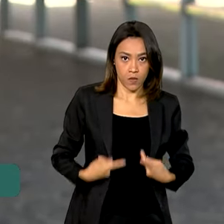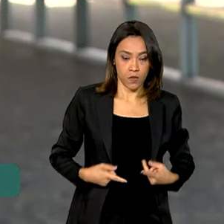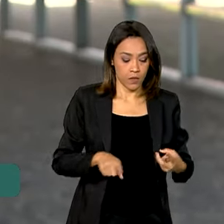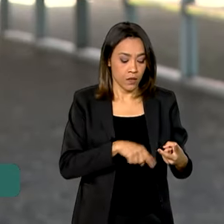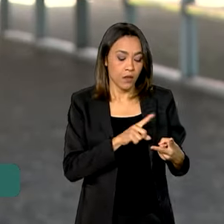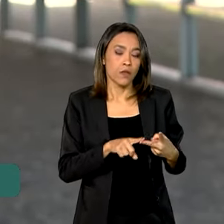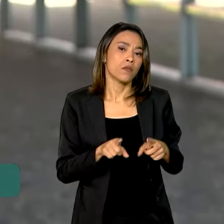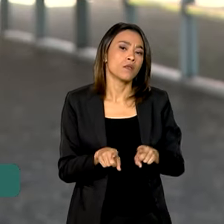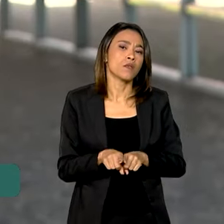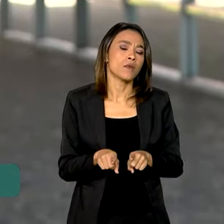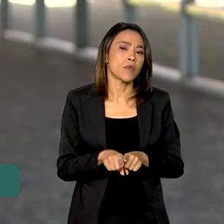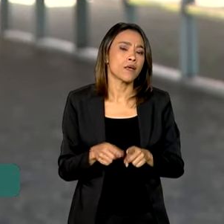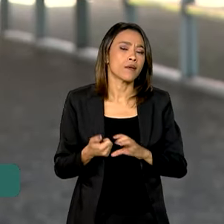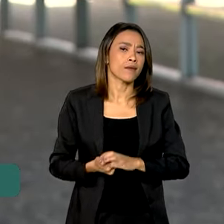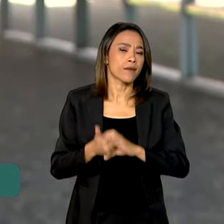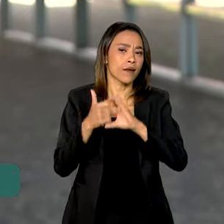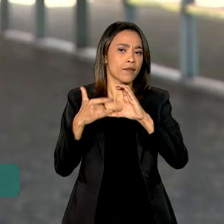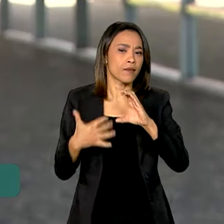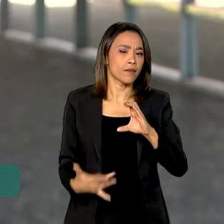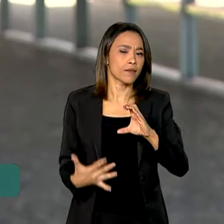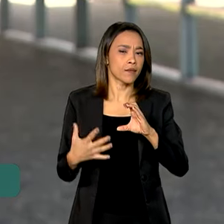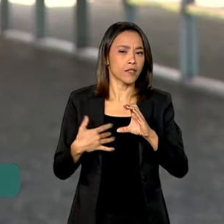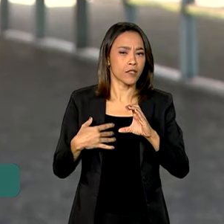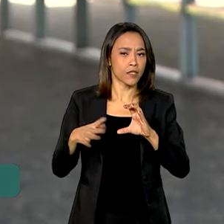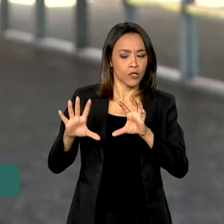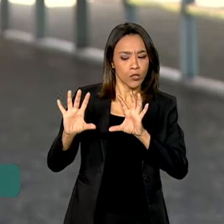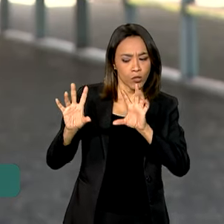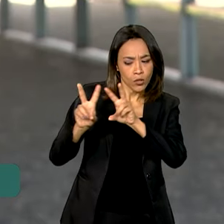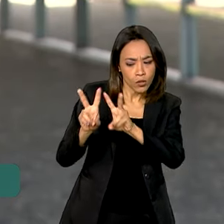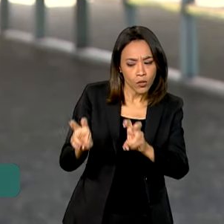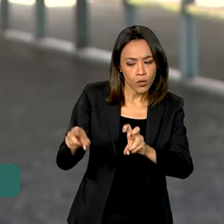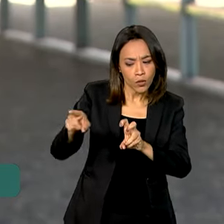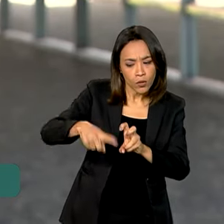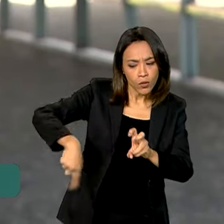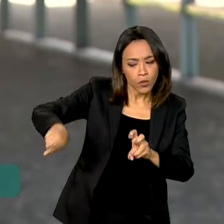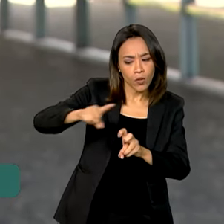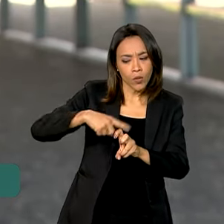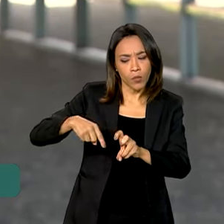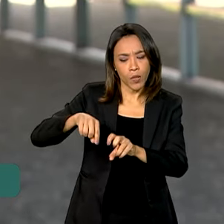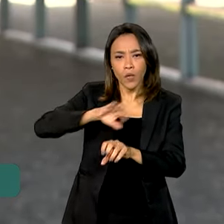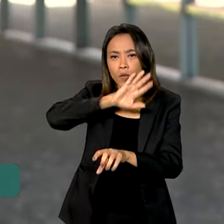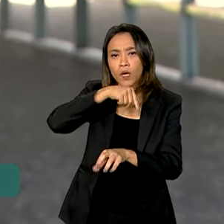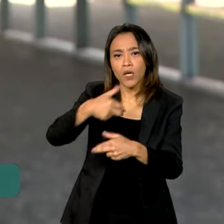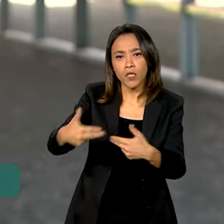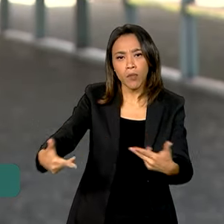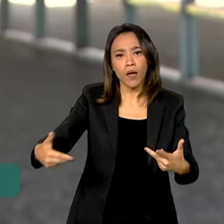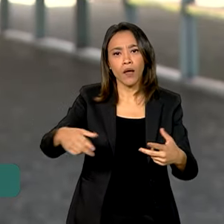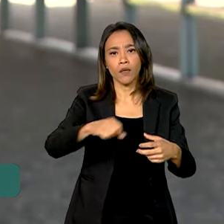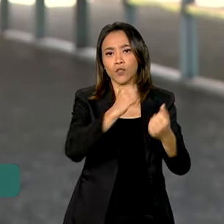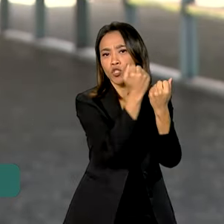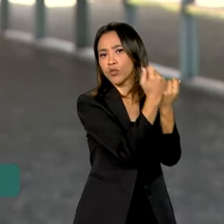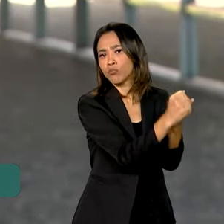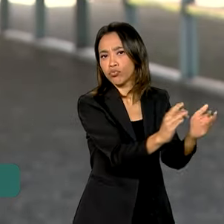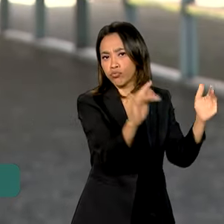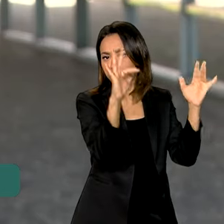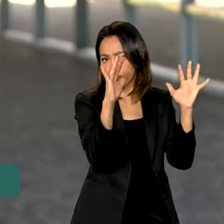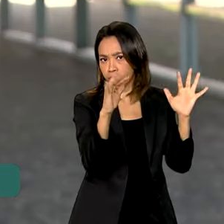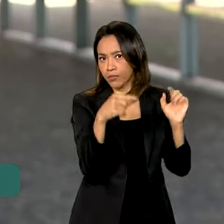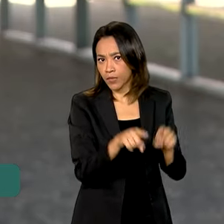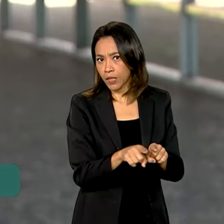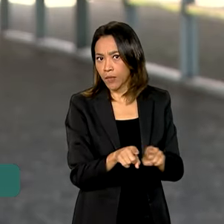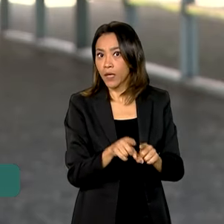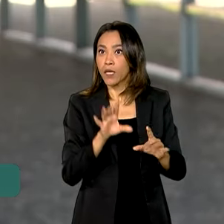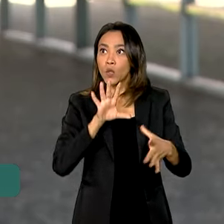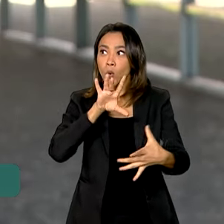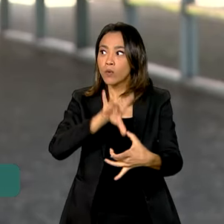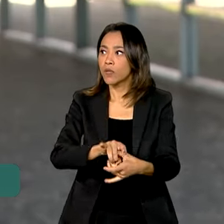características da saúde animal, vegetal, relação da saúde humana com a saúde animal, vegetal e também a